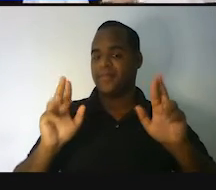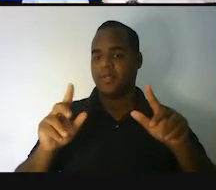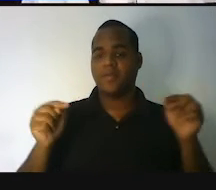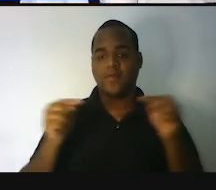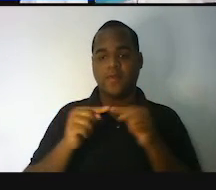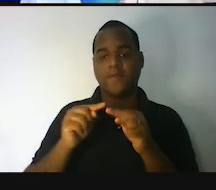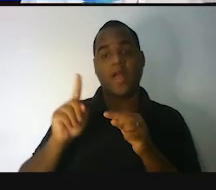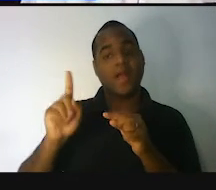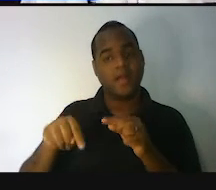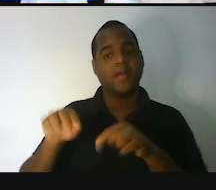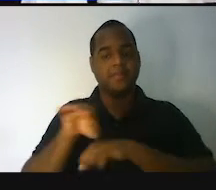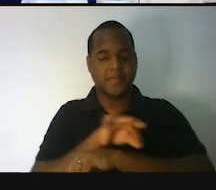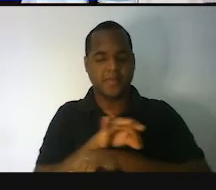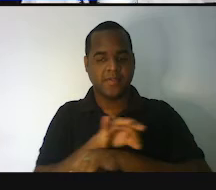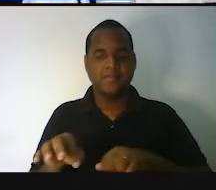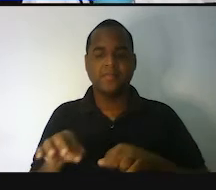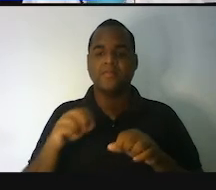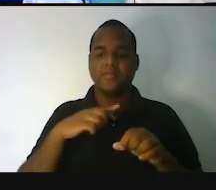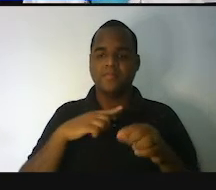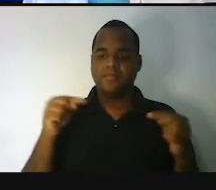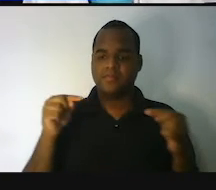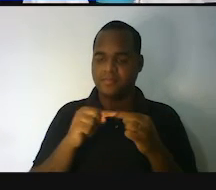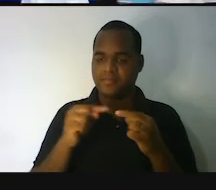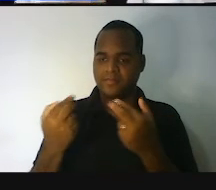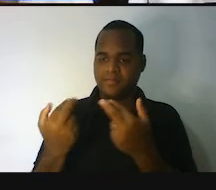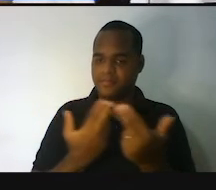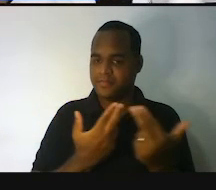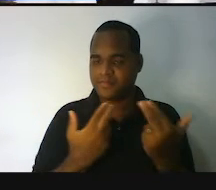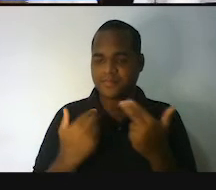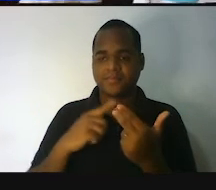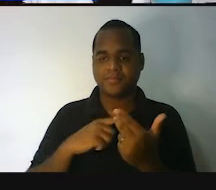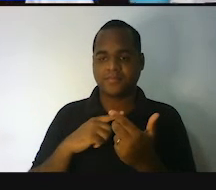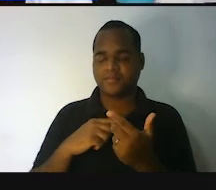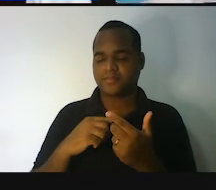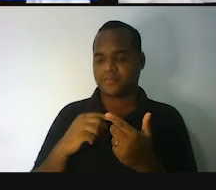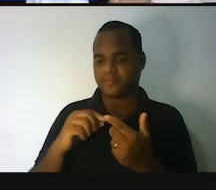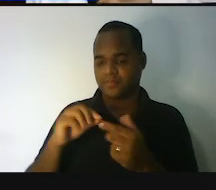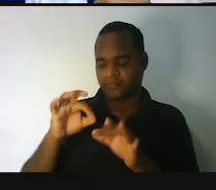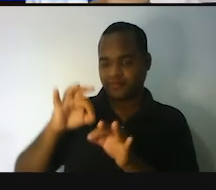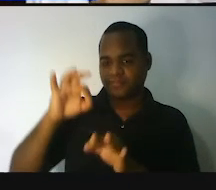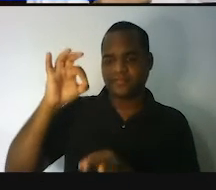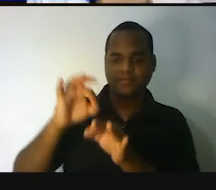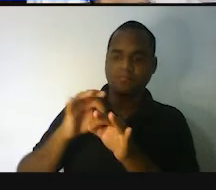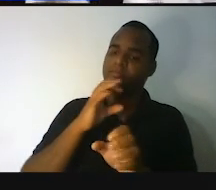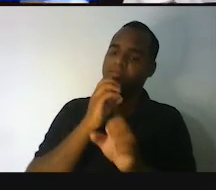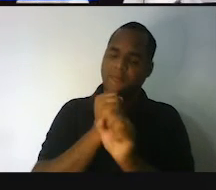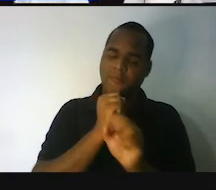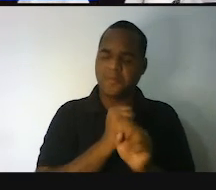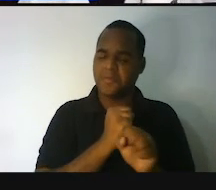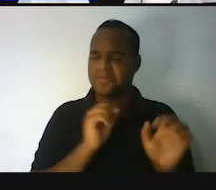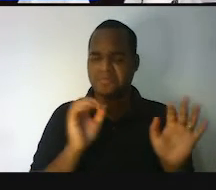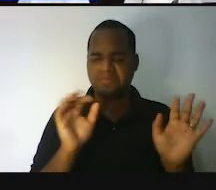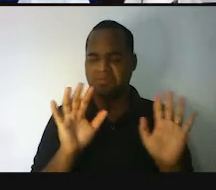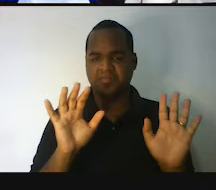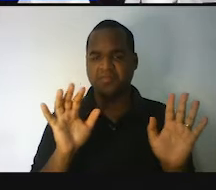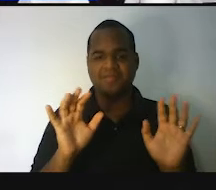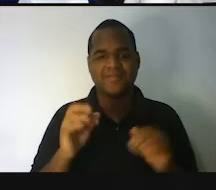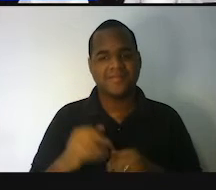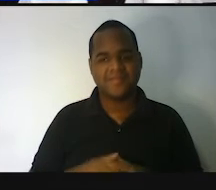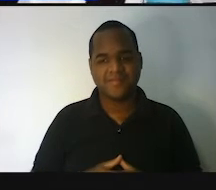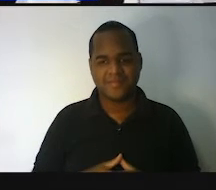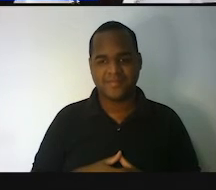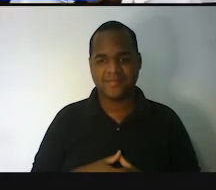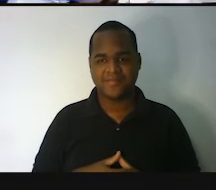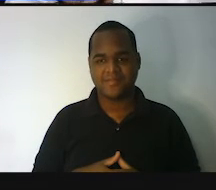volume, é o volume medida, tá bom? Não tem a ver com aumentar ou diminuir o som, tá? Mas vamos lá.